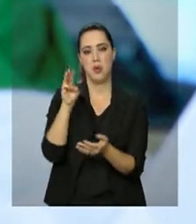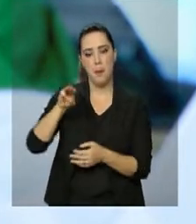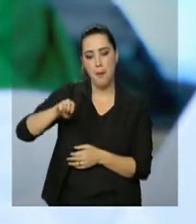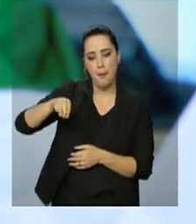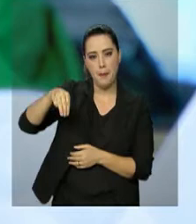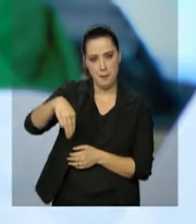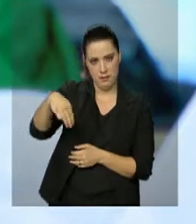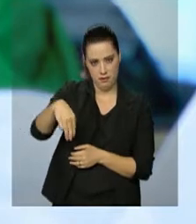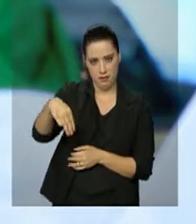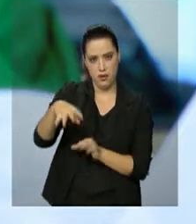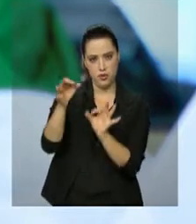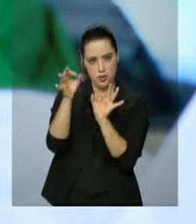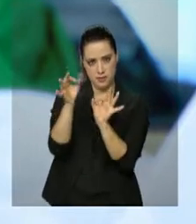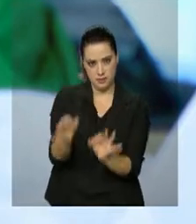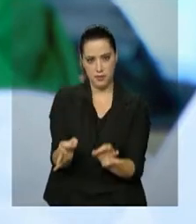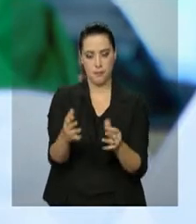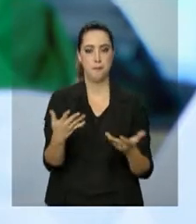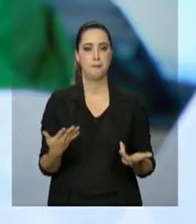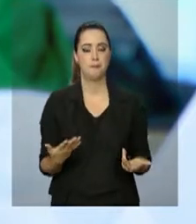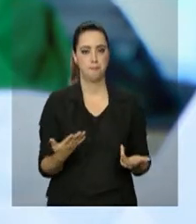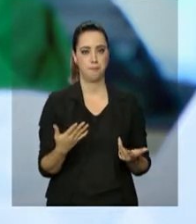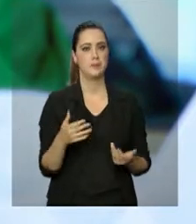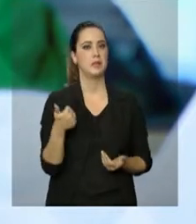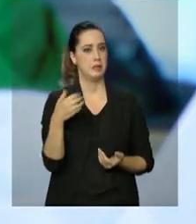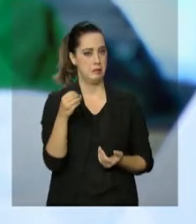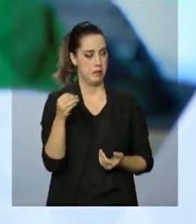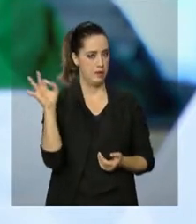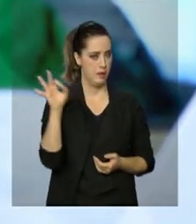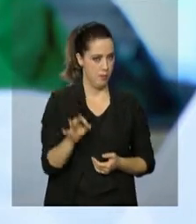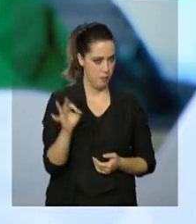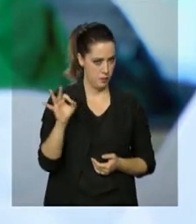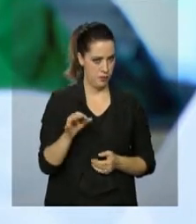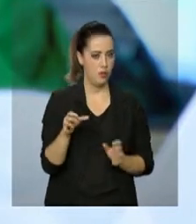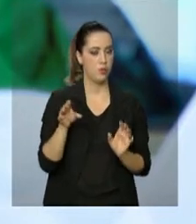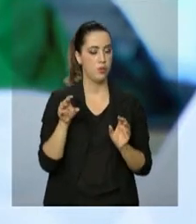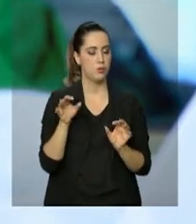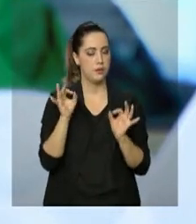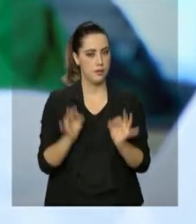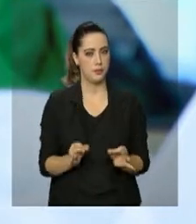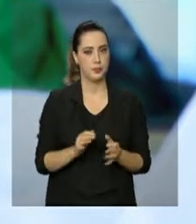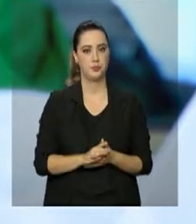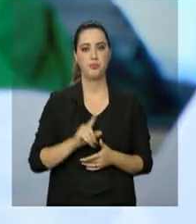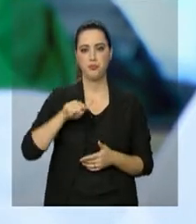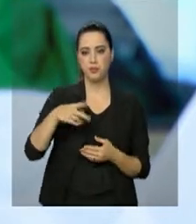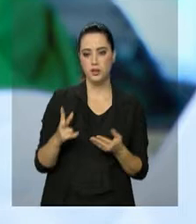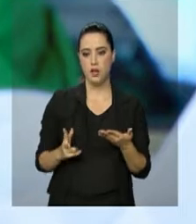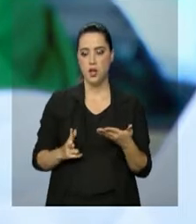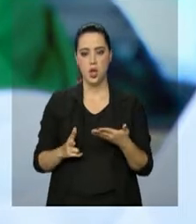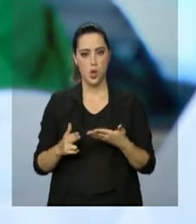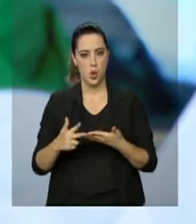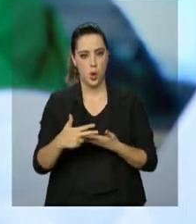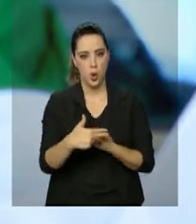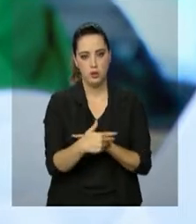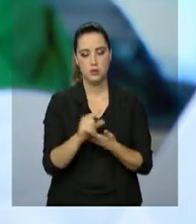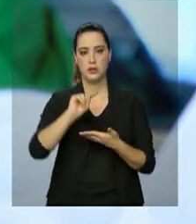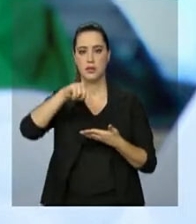100%. Então, parte para o corte, vai para a costura, vai para a aplicação